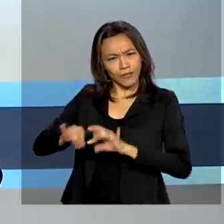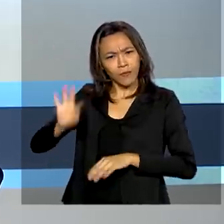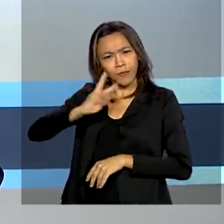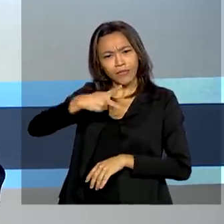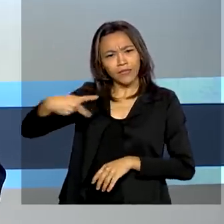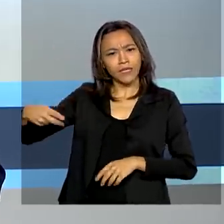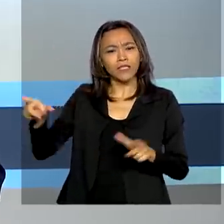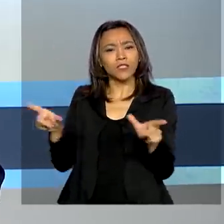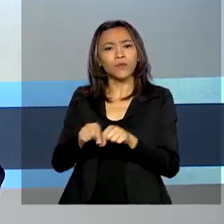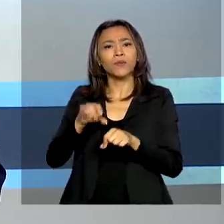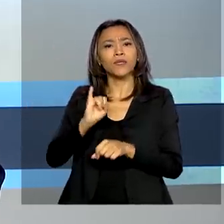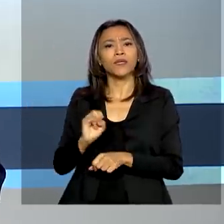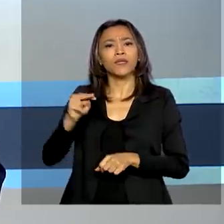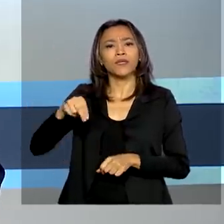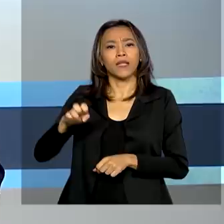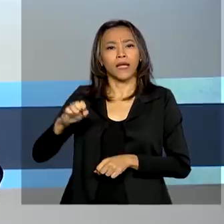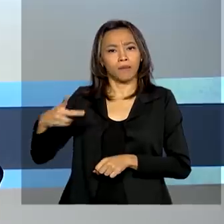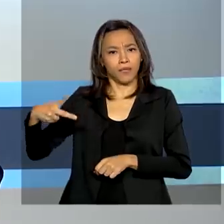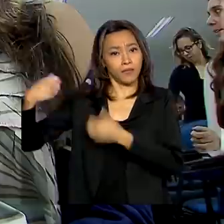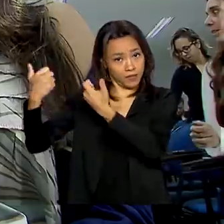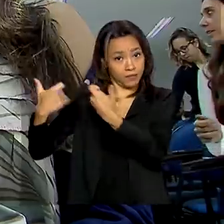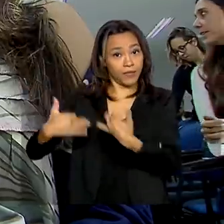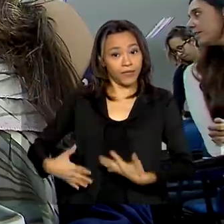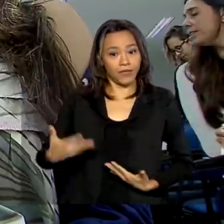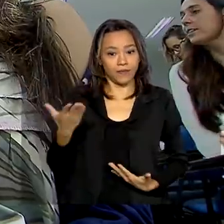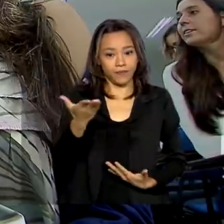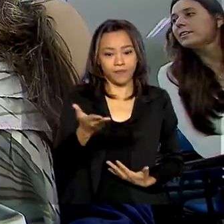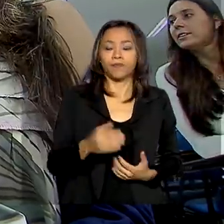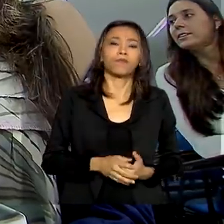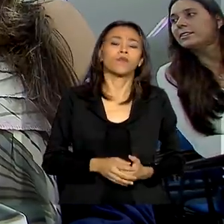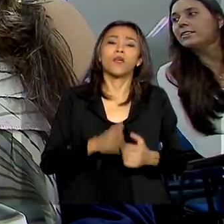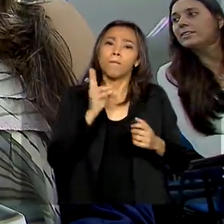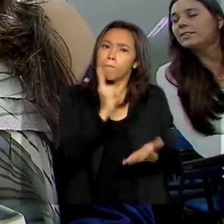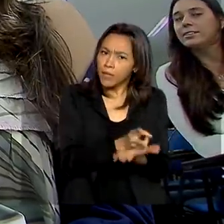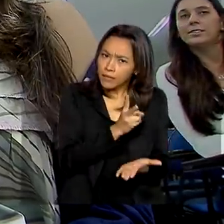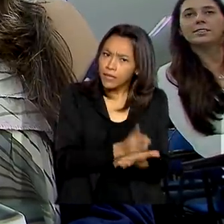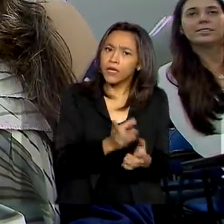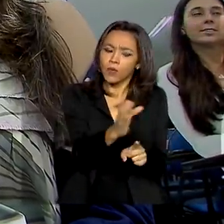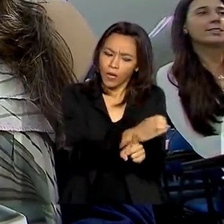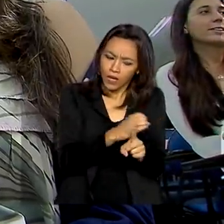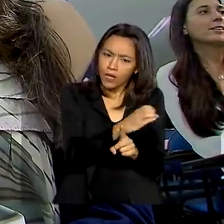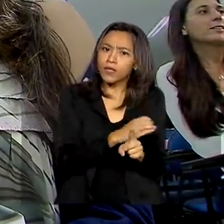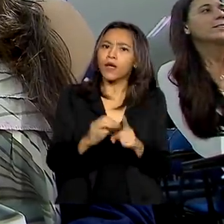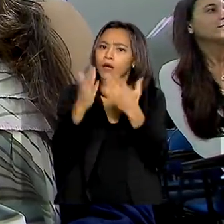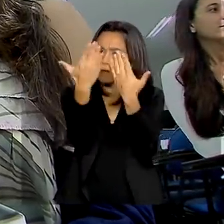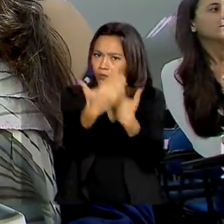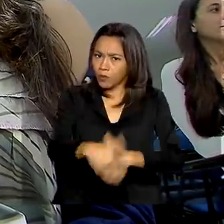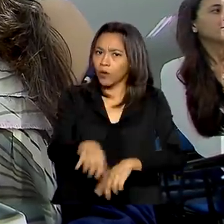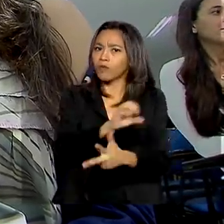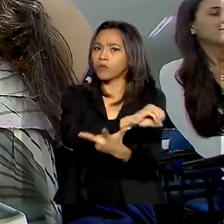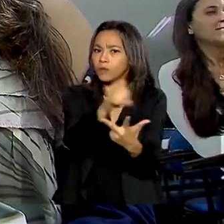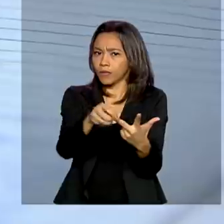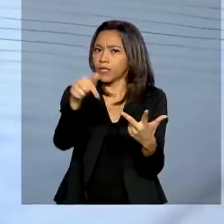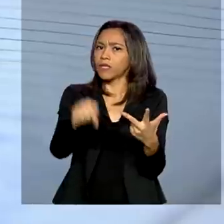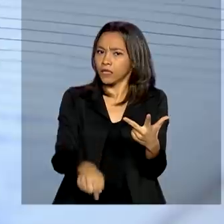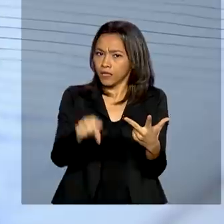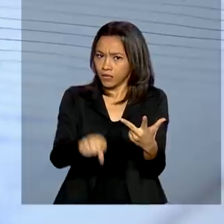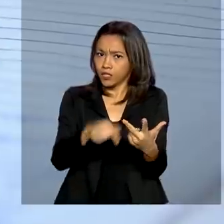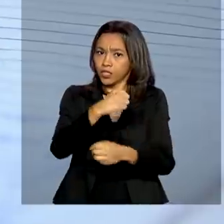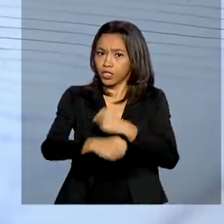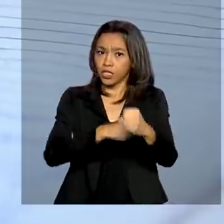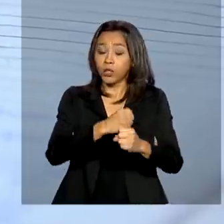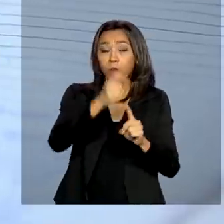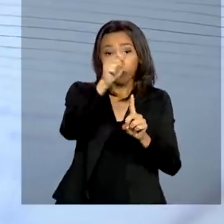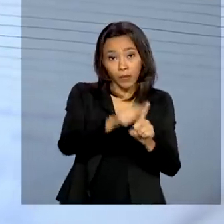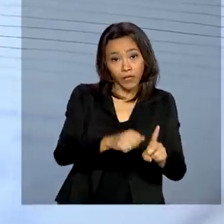detalhes sobre a nova modalidade. Com o cronograma mantido, as provas do Enem deste ano estão marcadas para